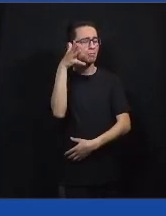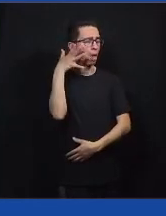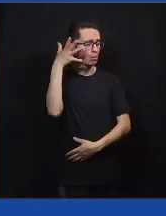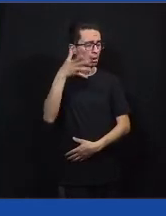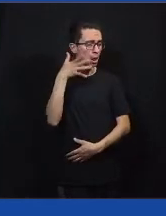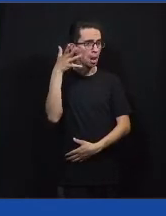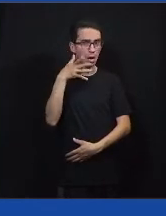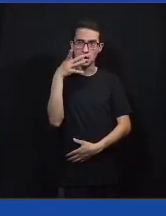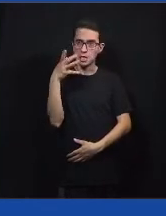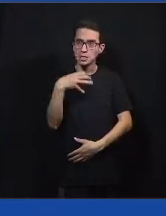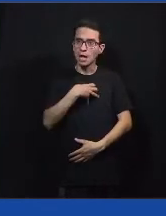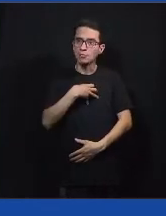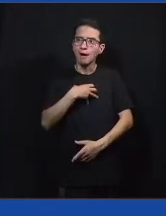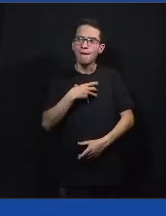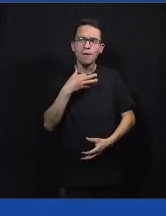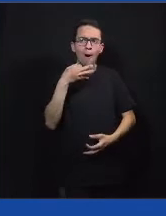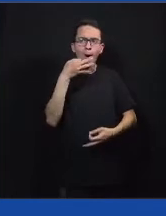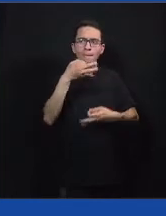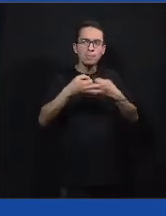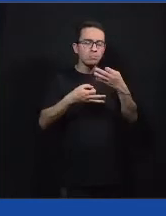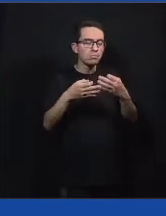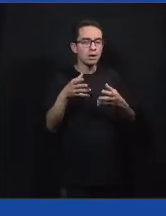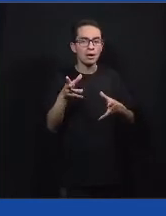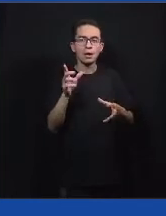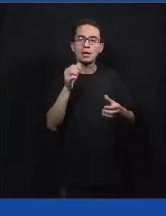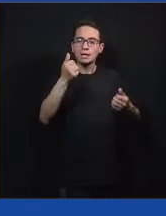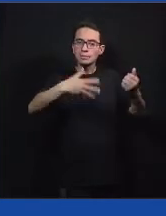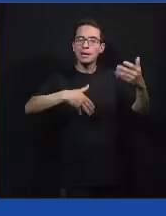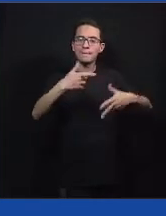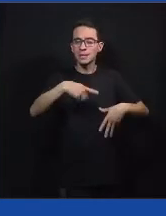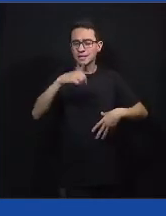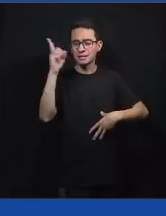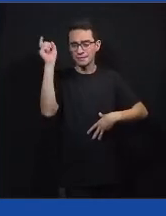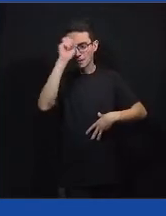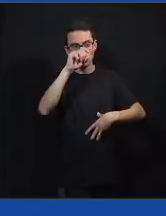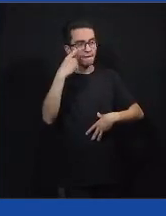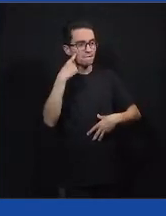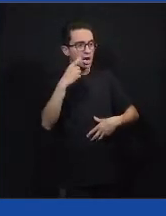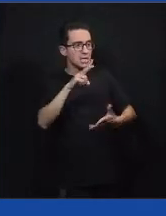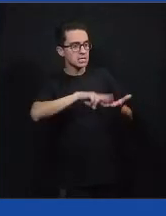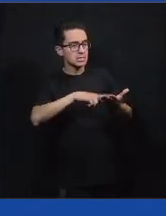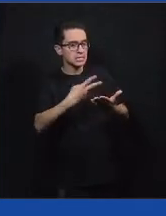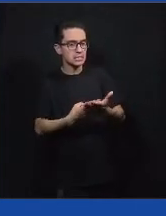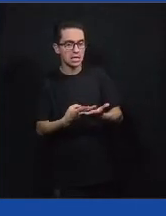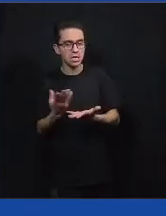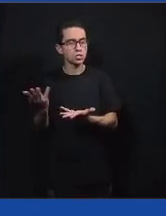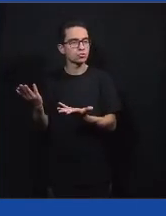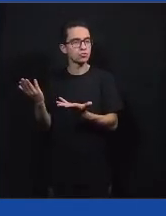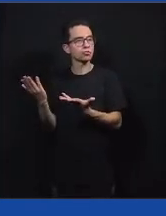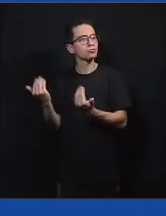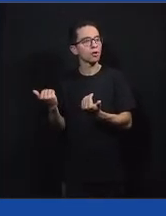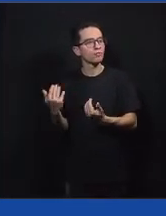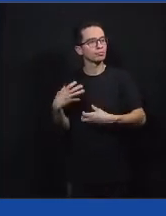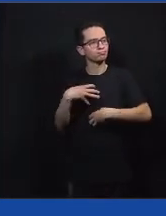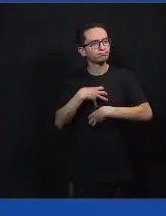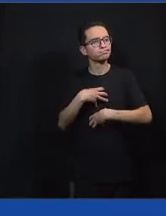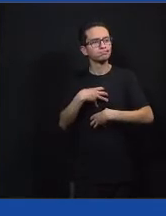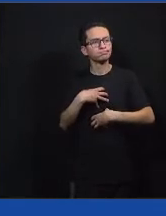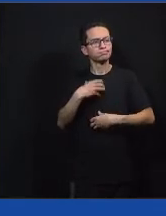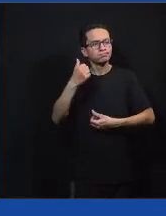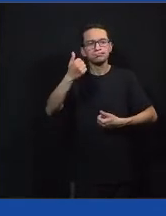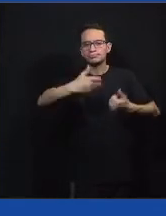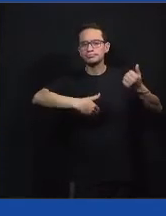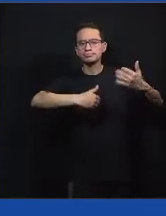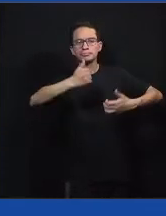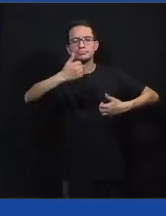Então, acho que falta uma tradução para a nossa linguagem, para a linguagem jovial. E a gente precisa trazer temas que